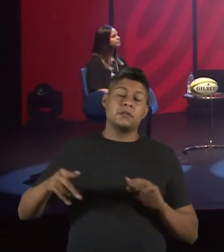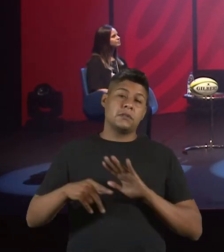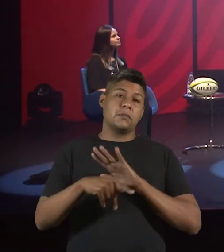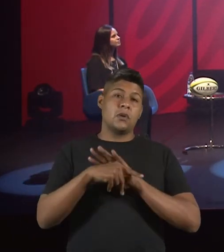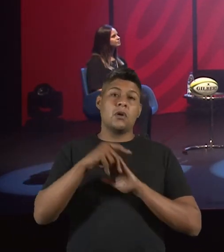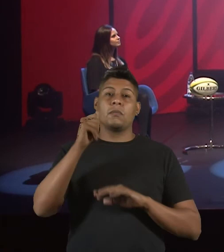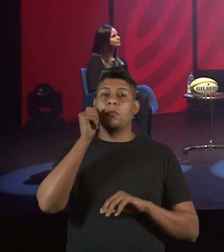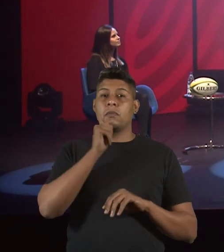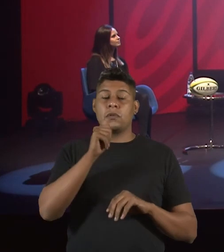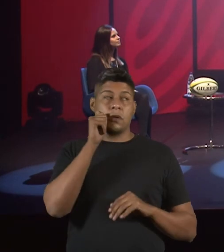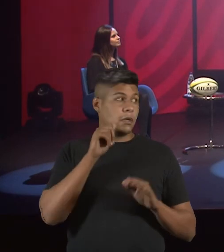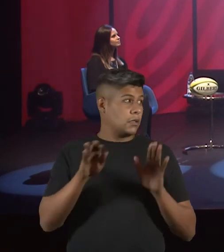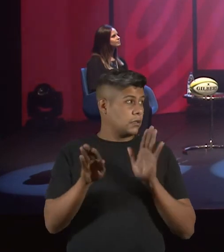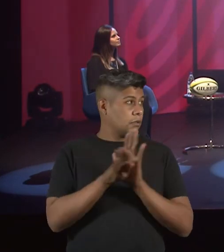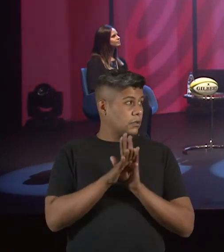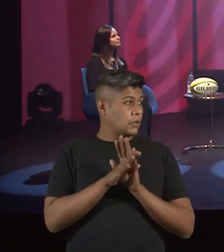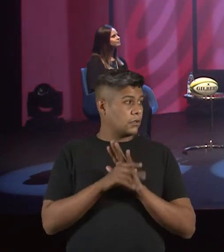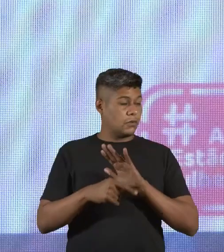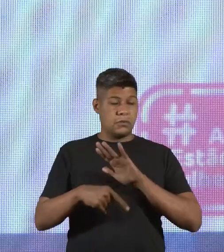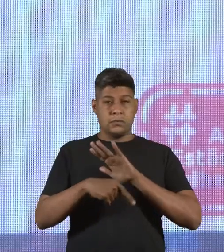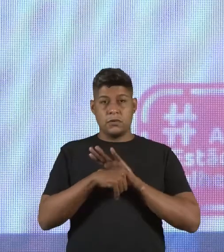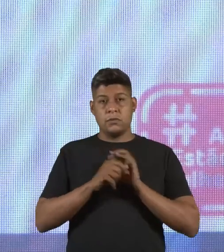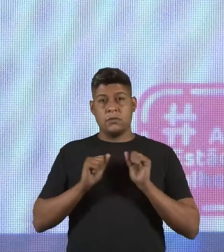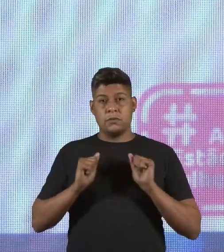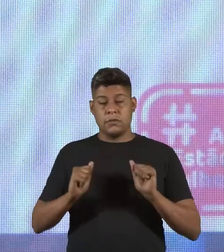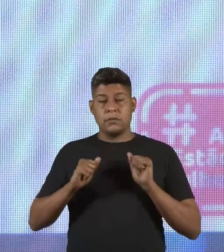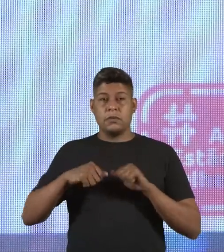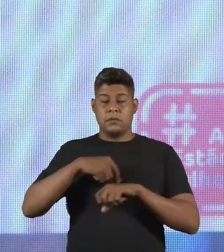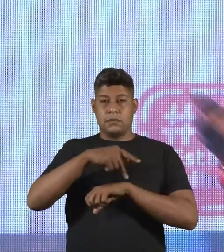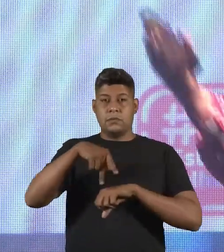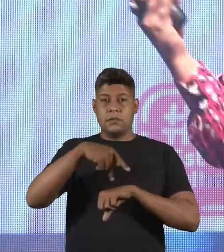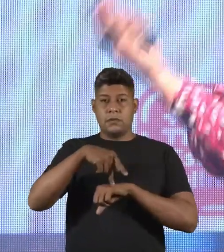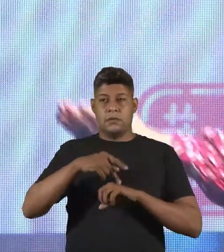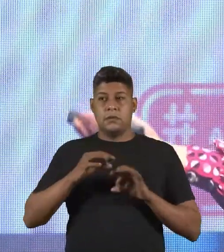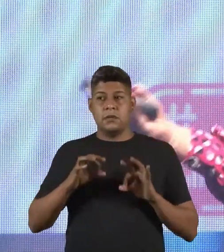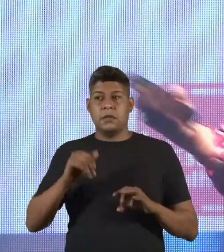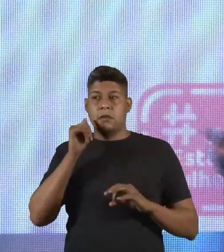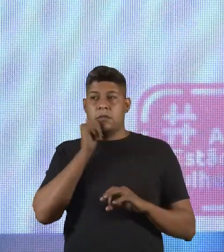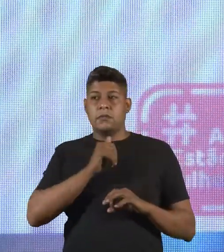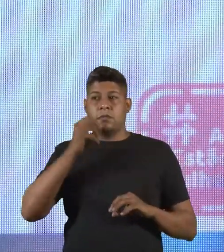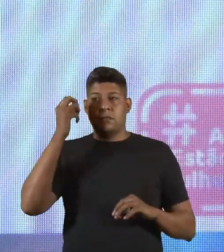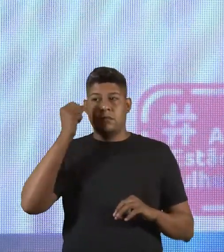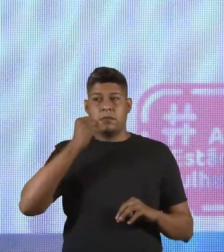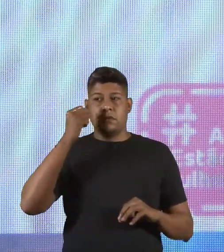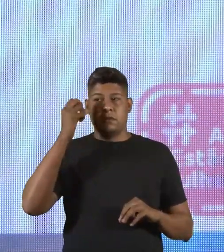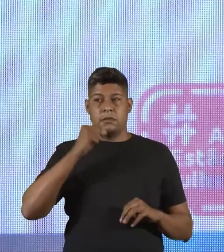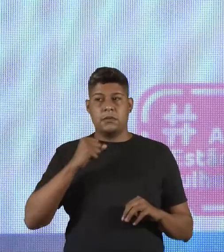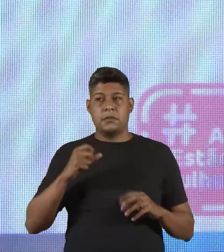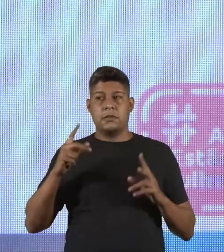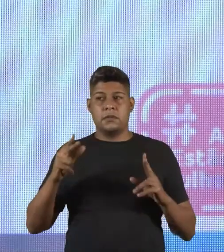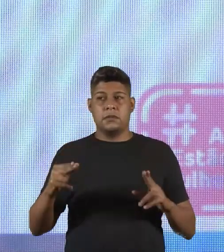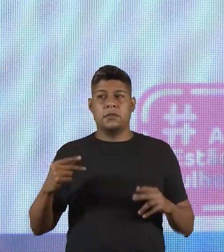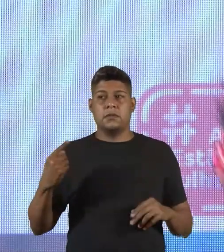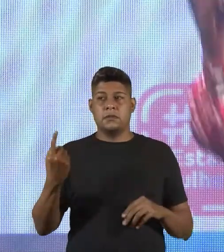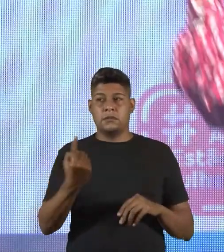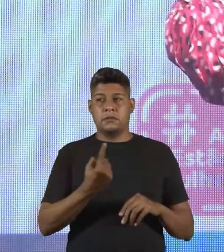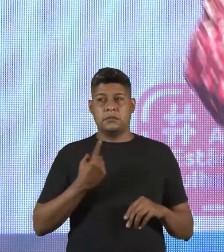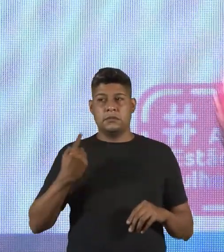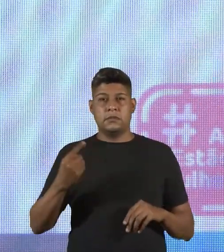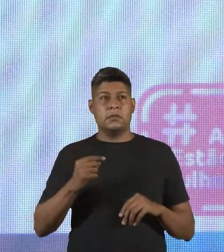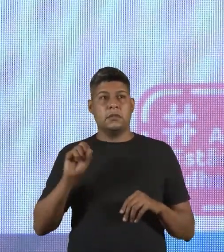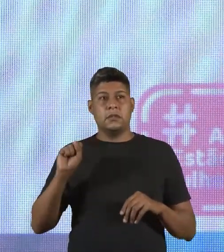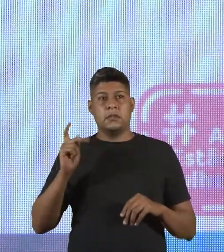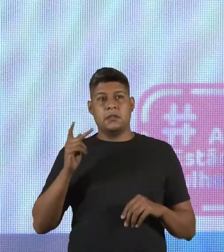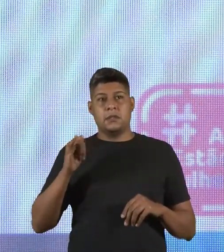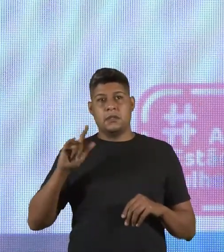que chegou nas posições de poder nesse país. Mulheres brancas como nós. A